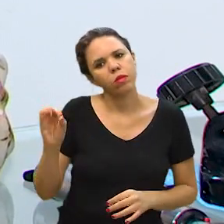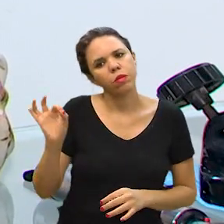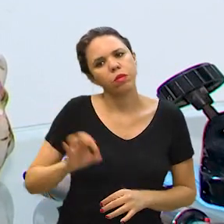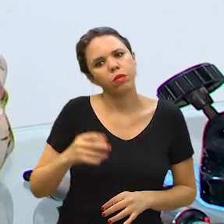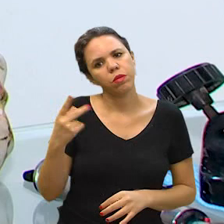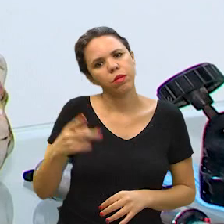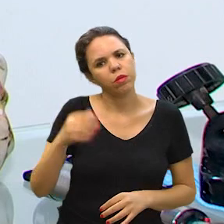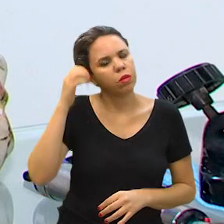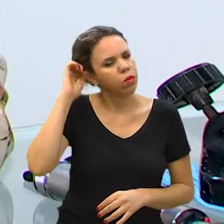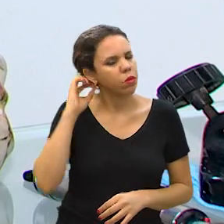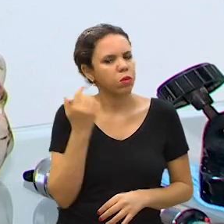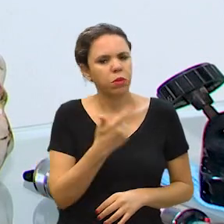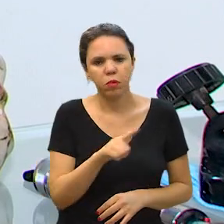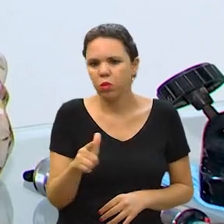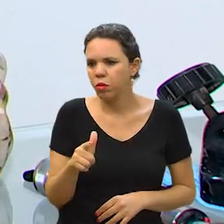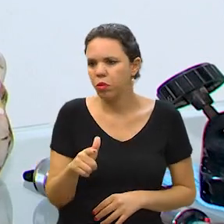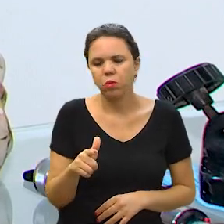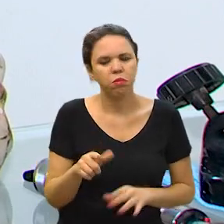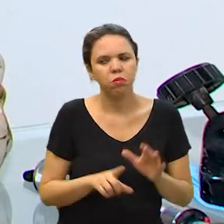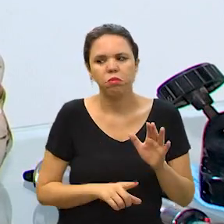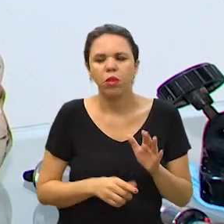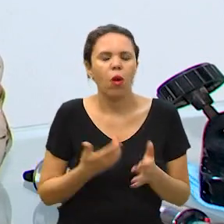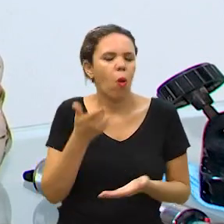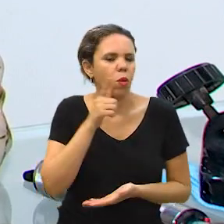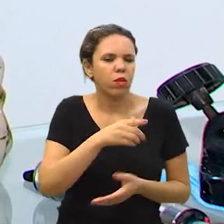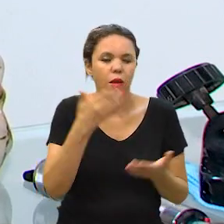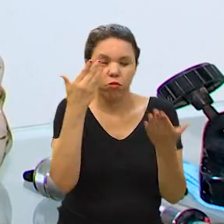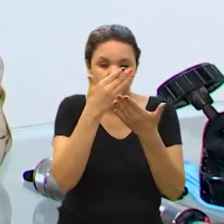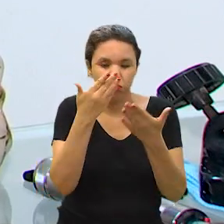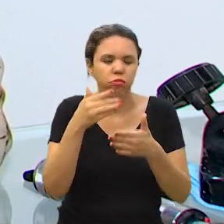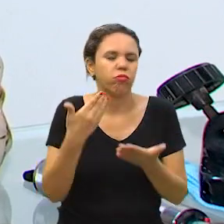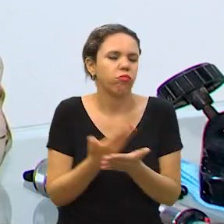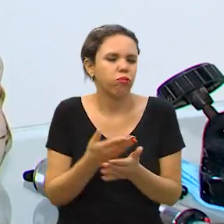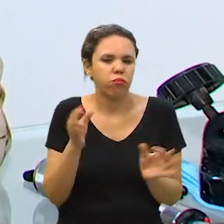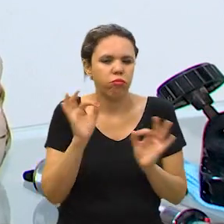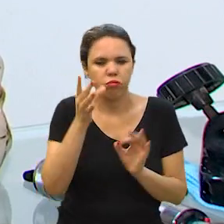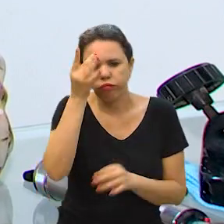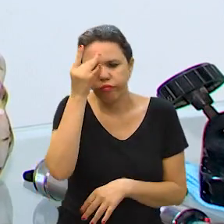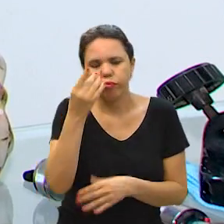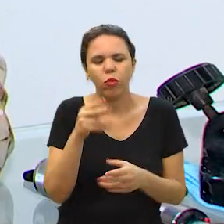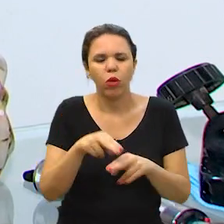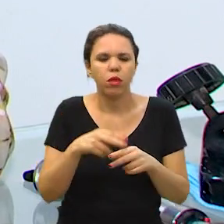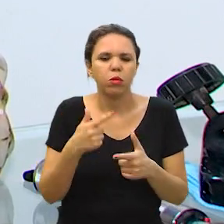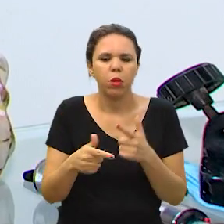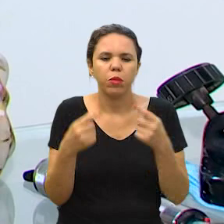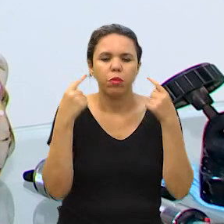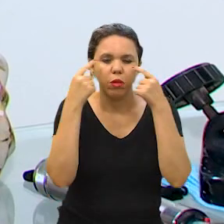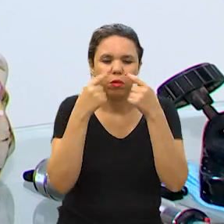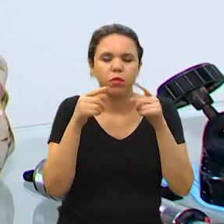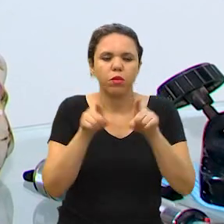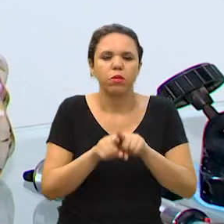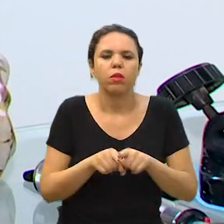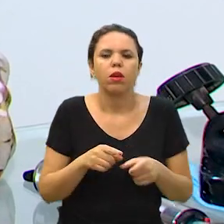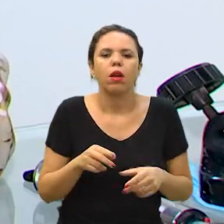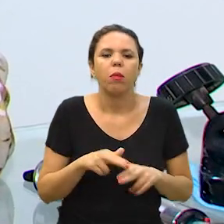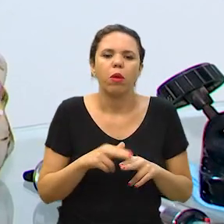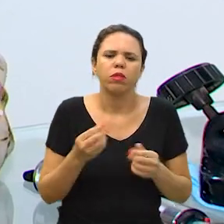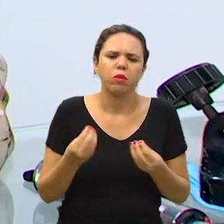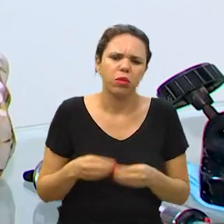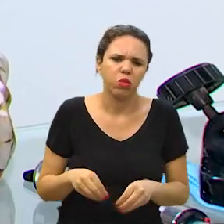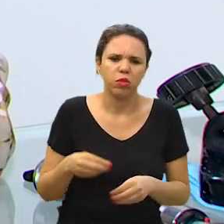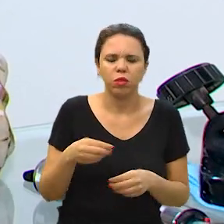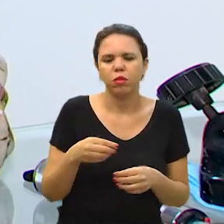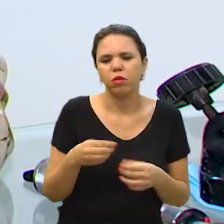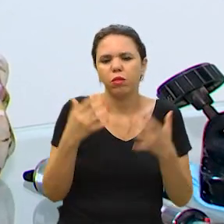onde 80% delas não tem um bom rendimento escolar em função de algum distúrbio. E esse